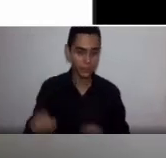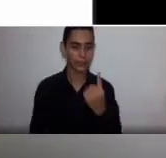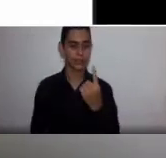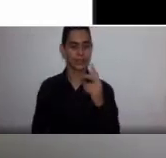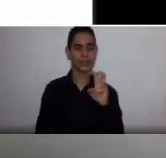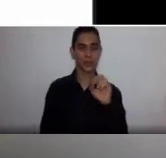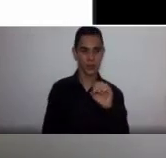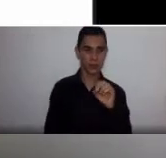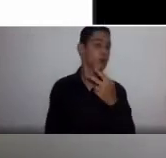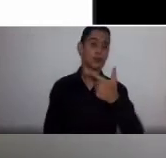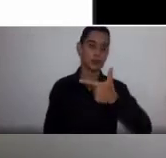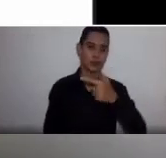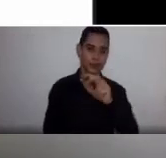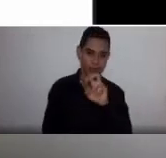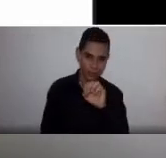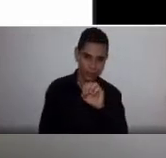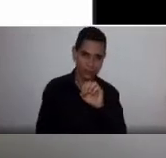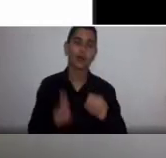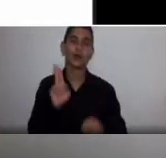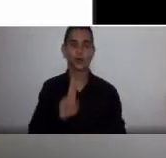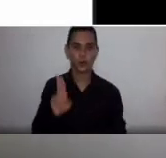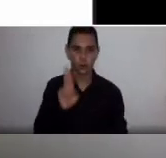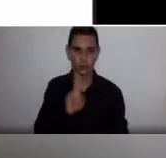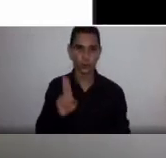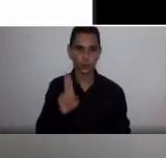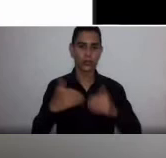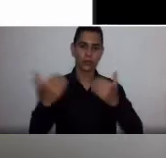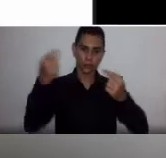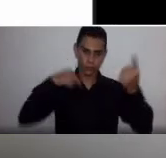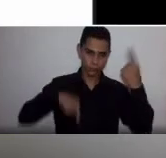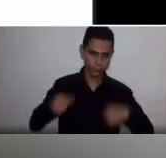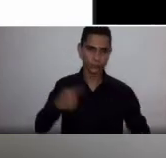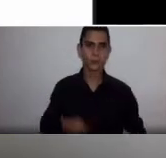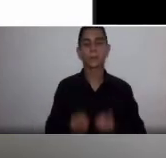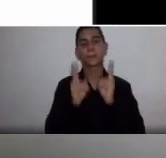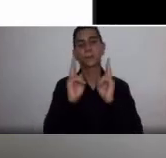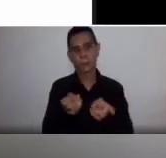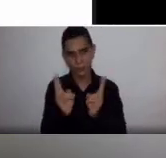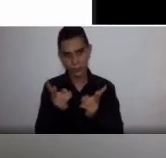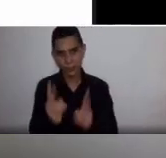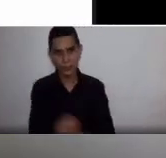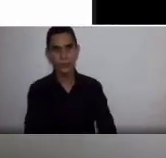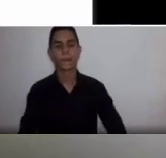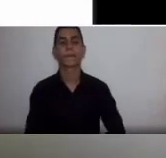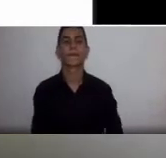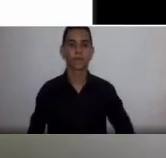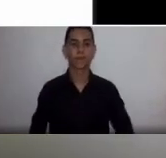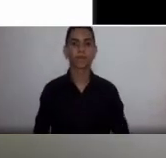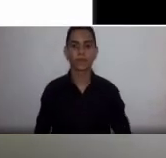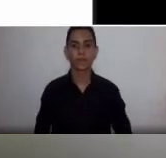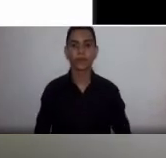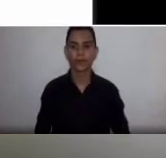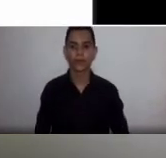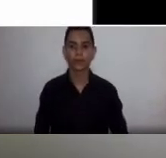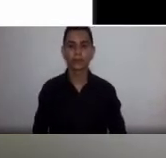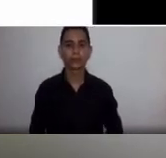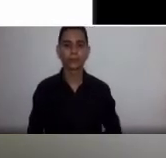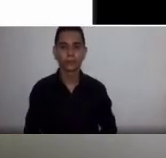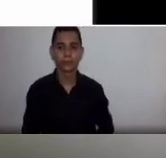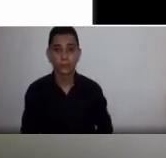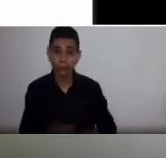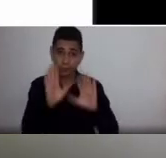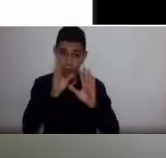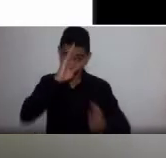uma gordura para queimar em torno de 750 ml de oxigênio. Fazendo com que a gente acredite que